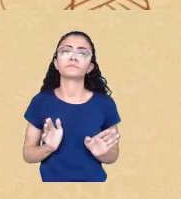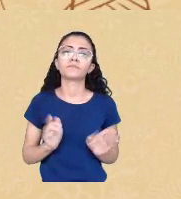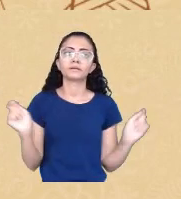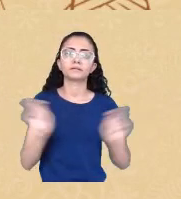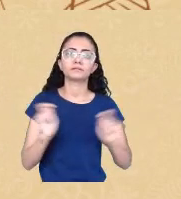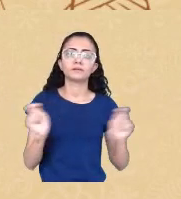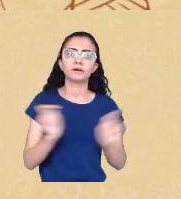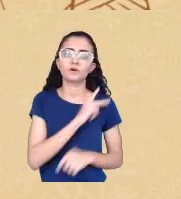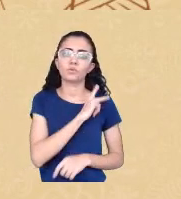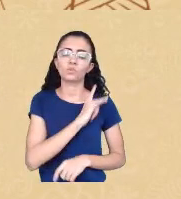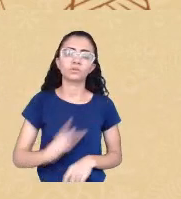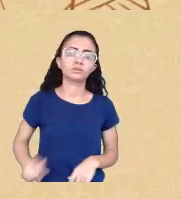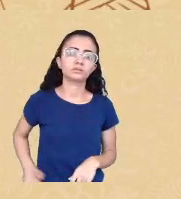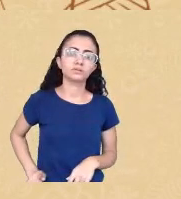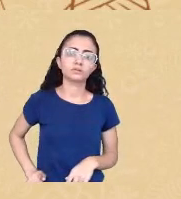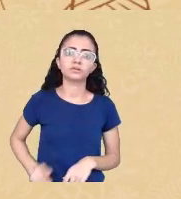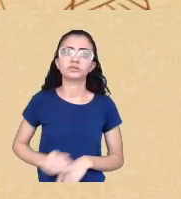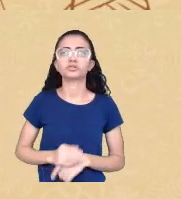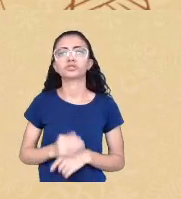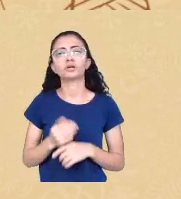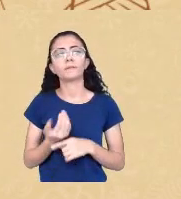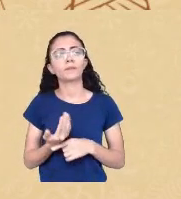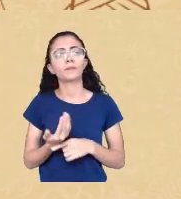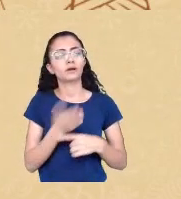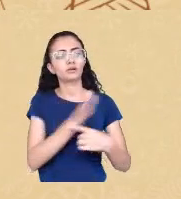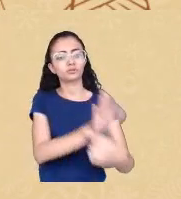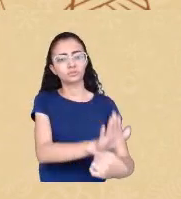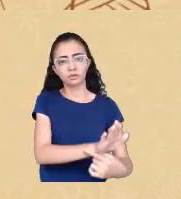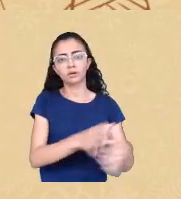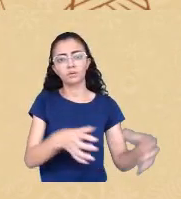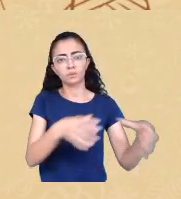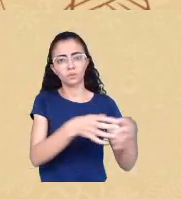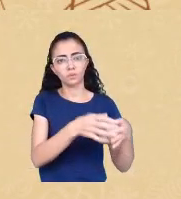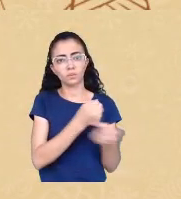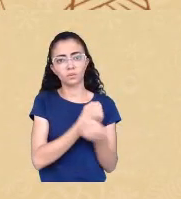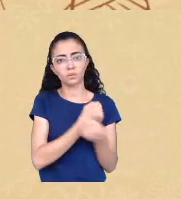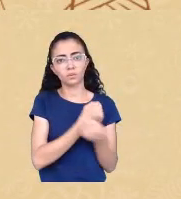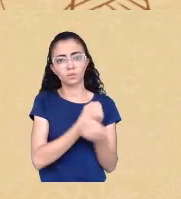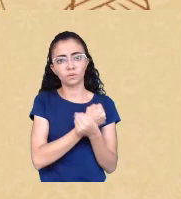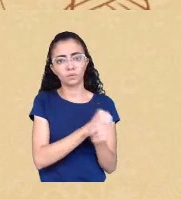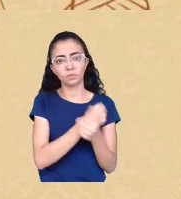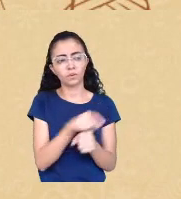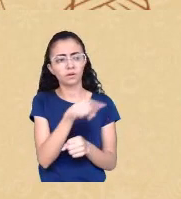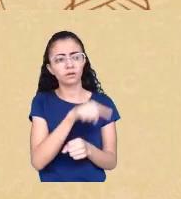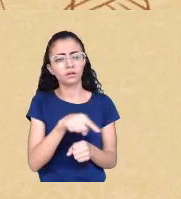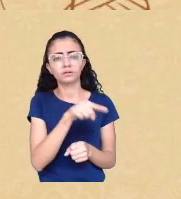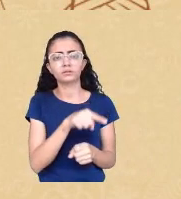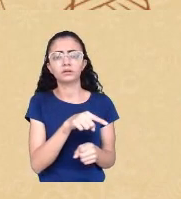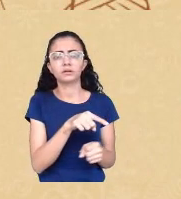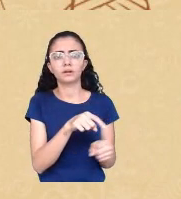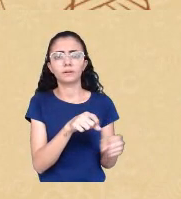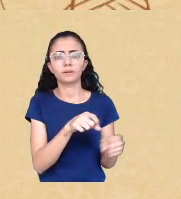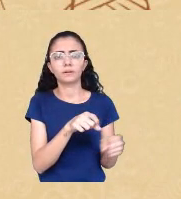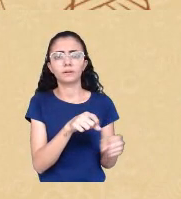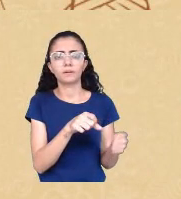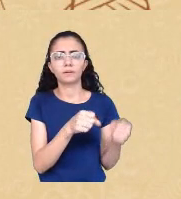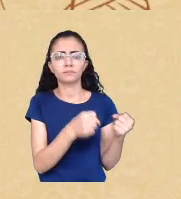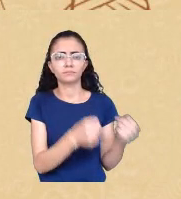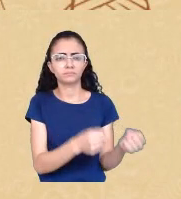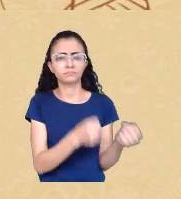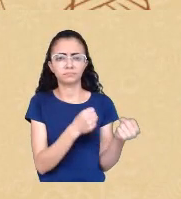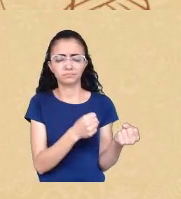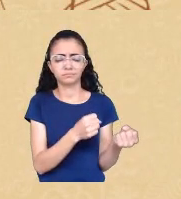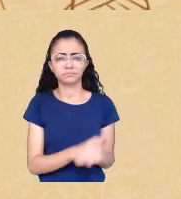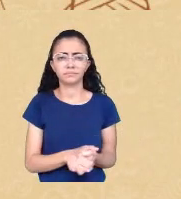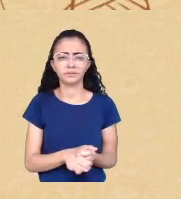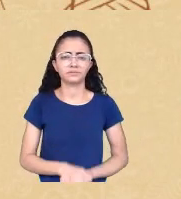equipara os quilombolas animais quando diz que quilombolas pesam mais de uma roupa então